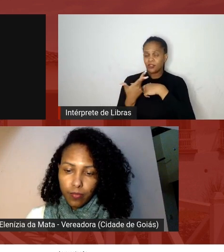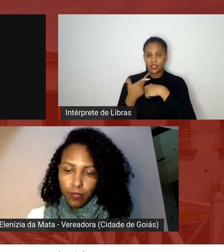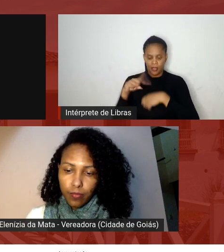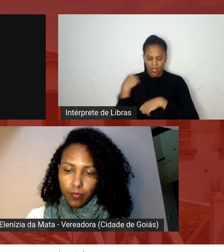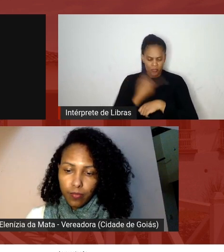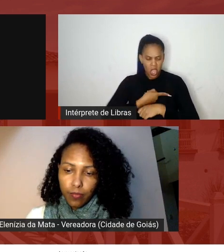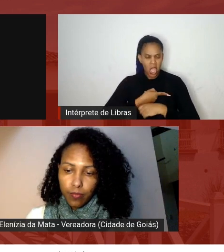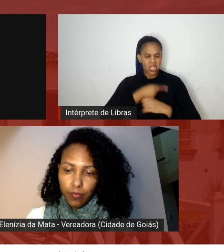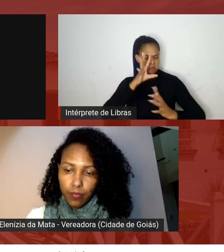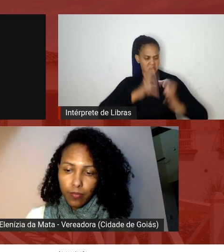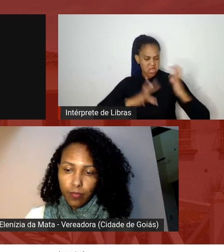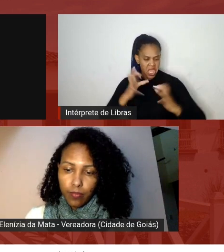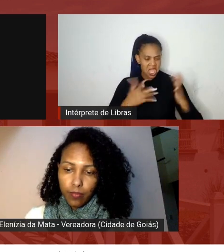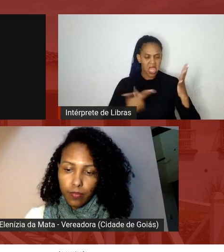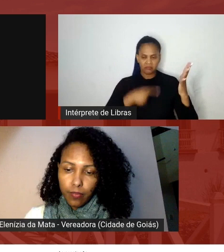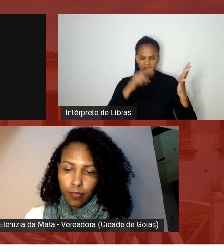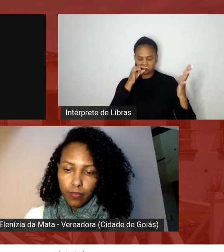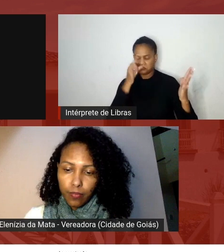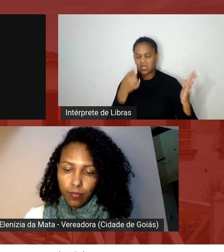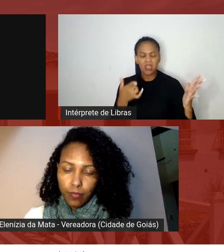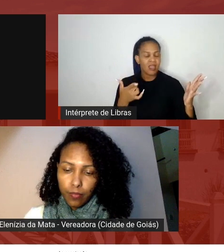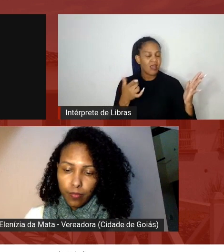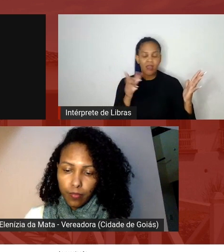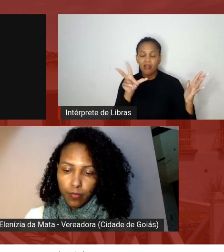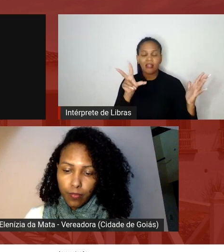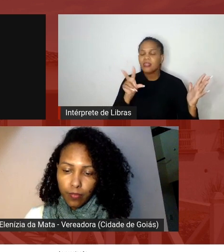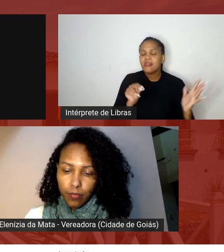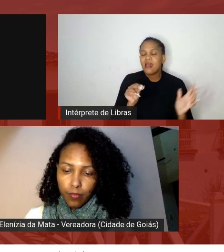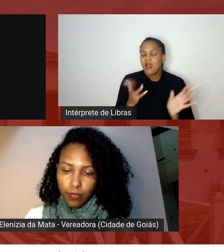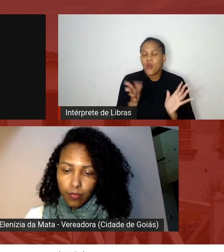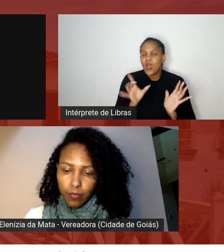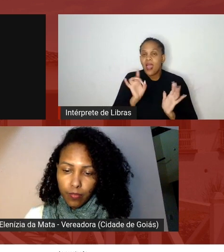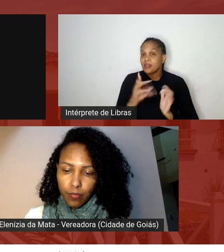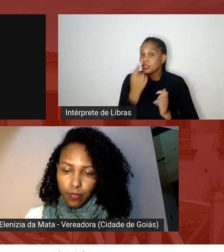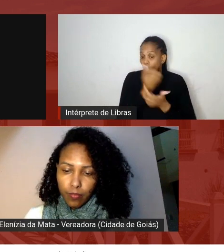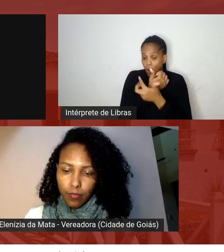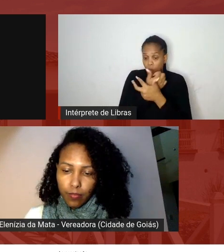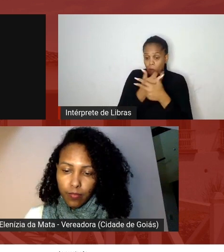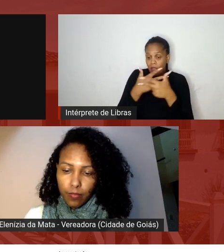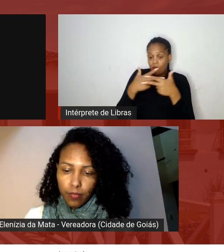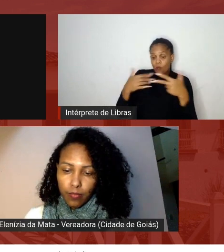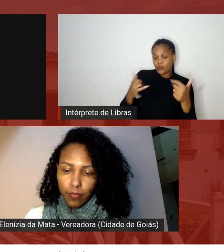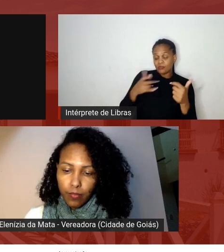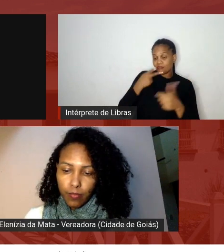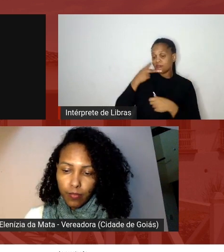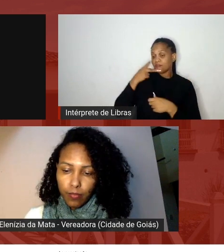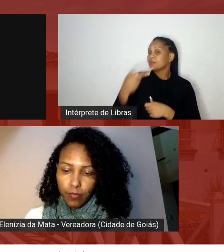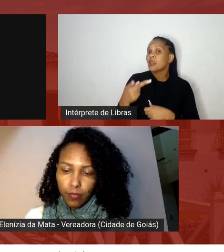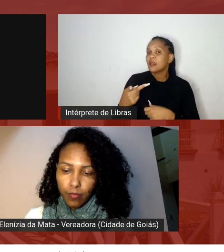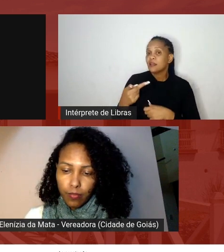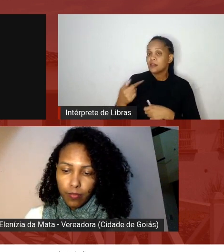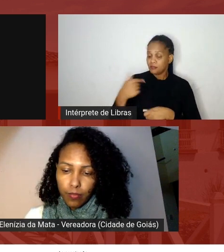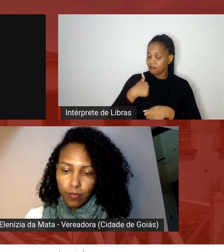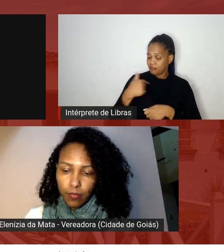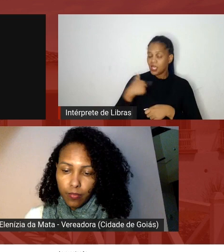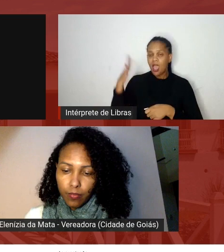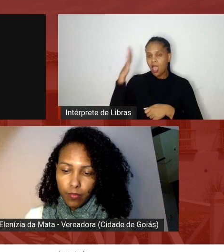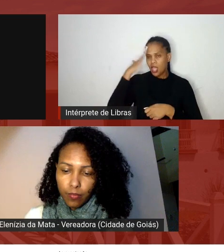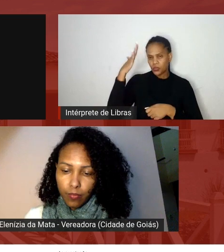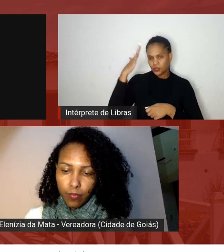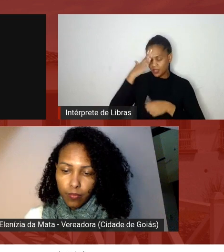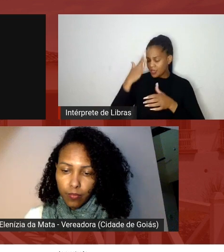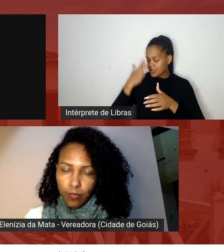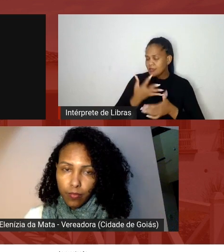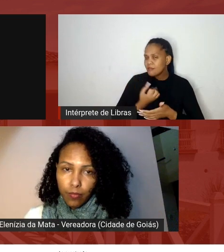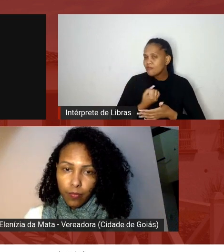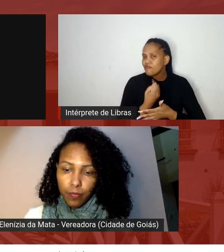debochados não isso é só uma forma de indignação por parte minha e sei que por parte de vários de